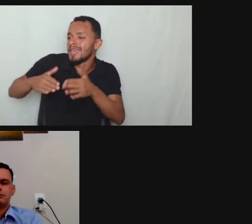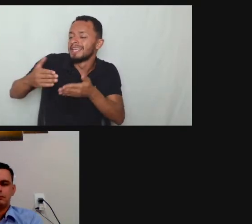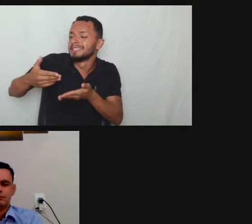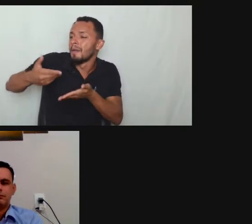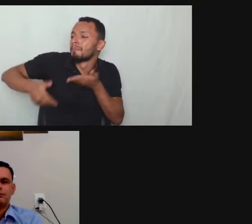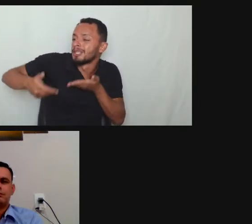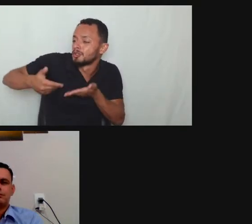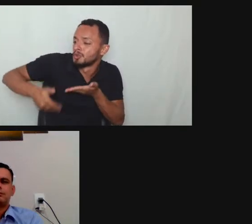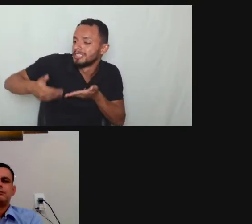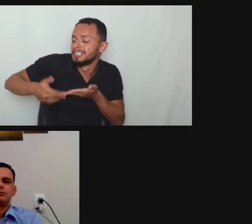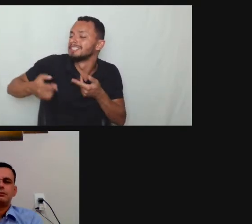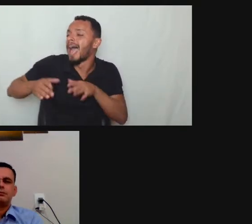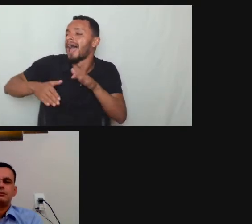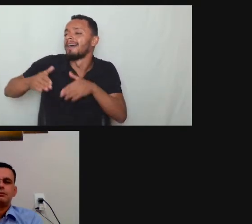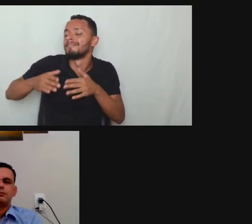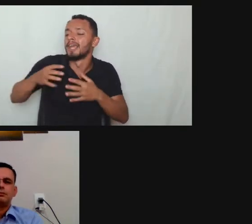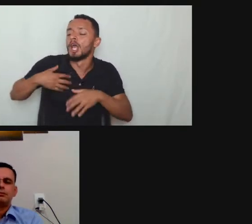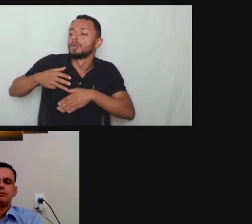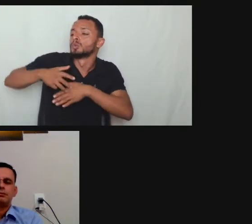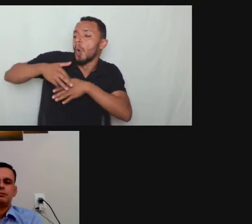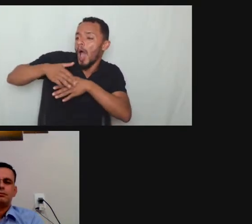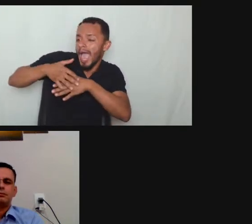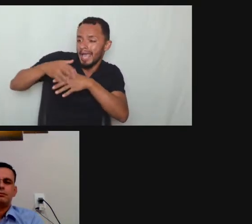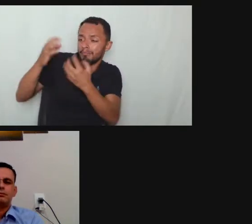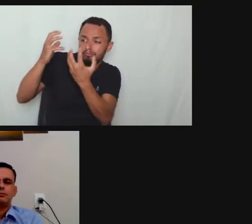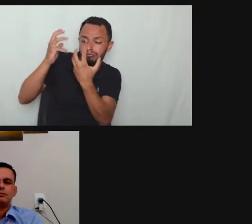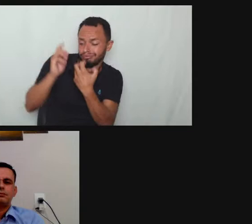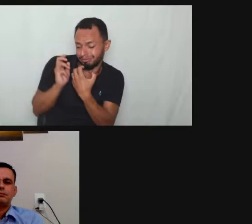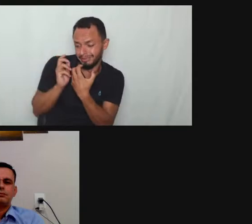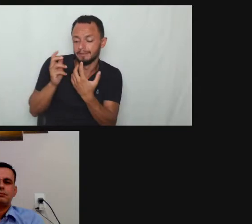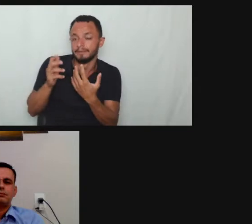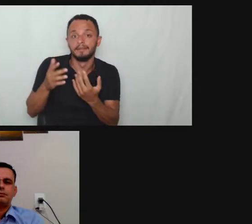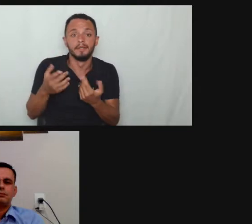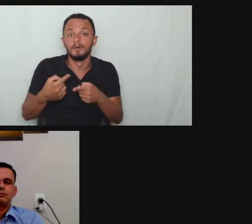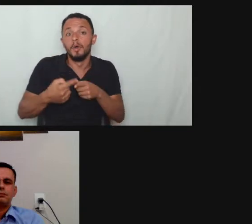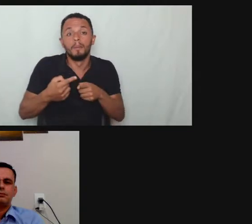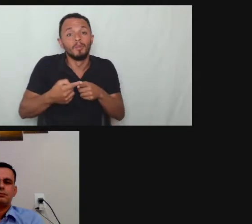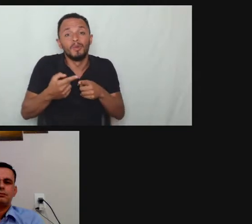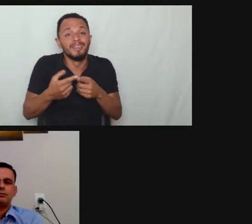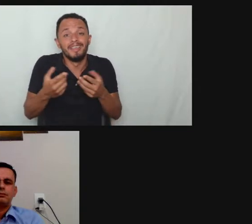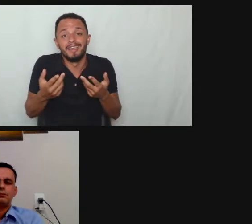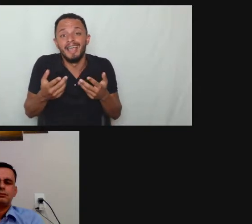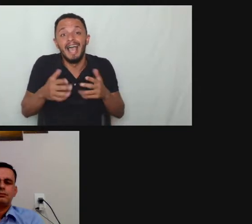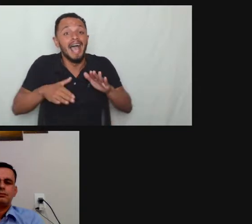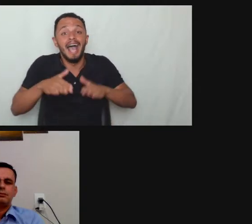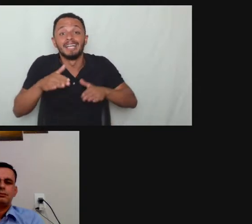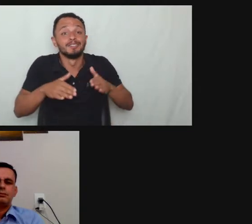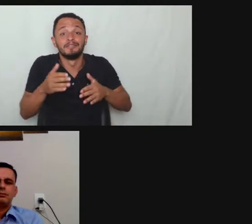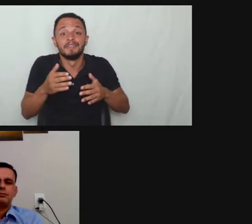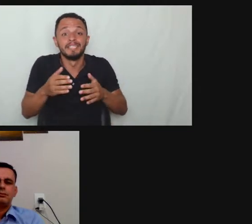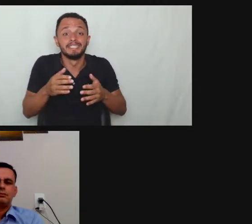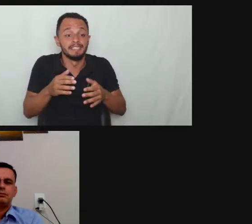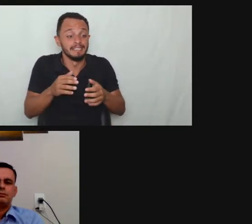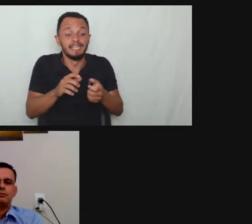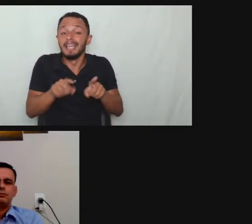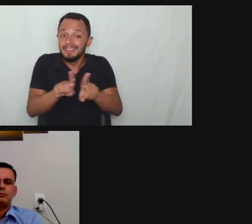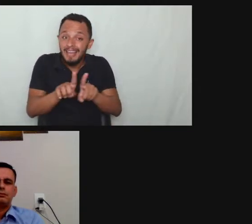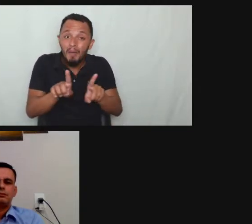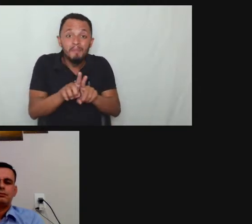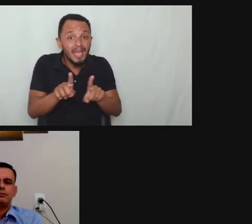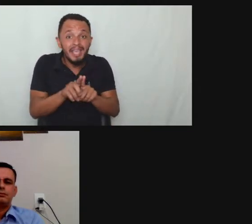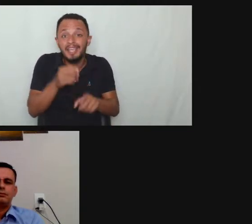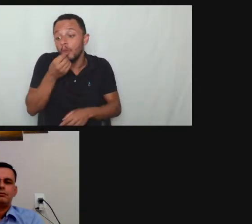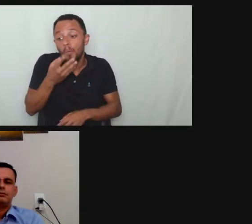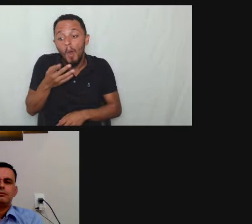que às vezes nem que o órgão público é vantagem ter você em um ambiente incompatível tá então é importante que você